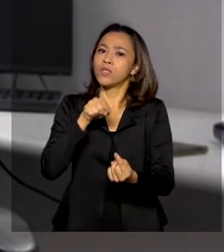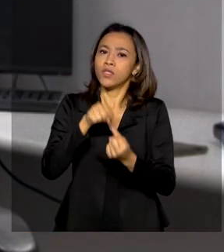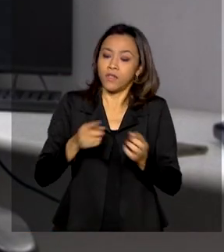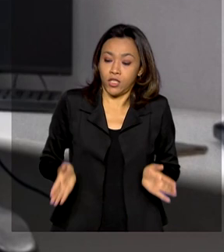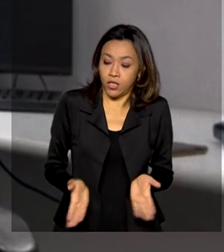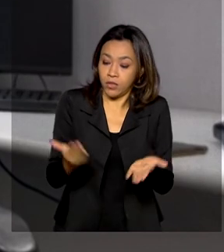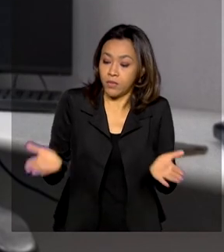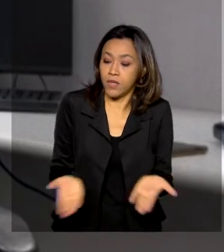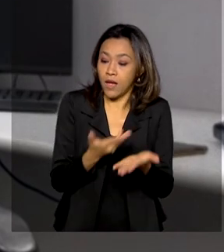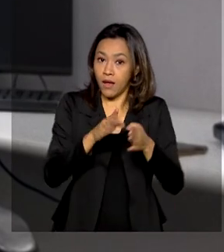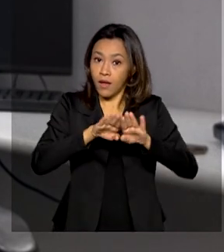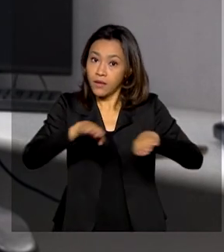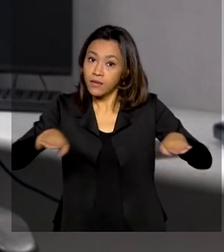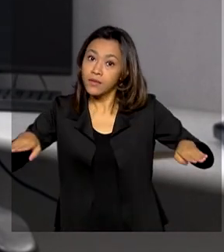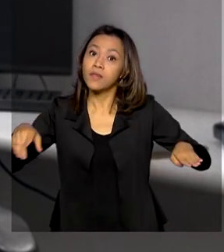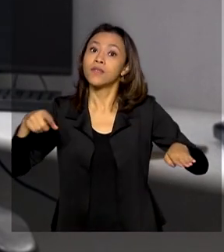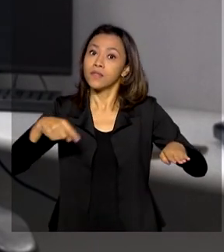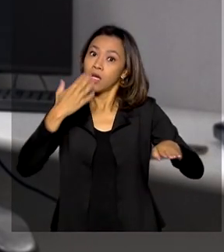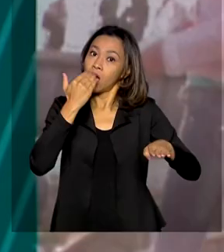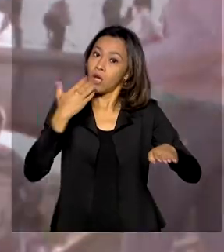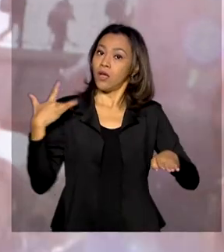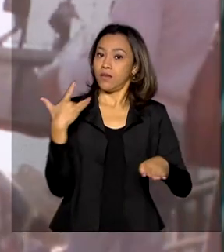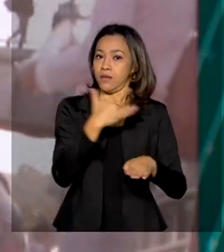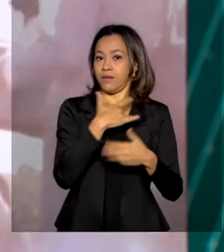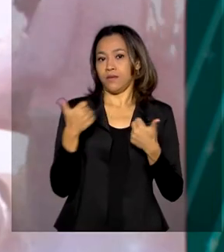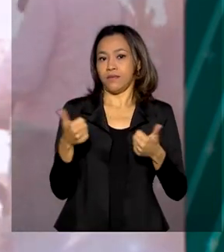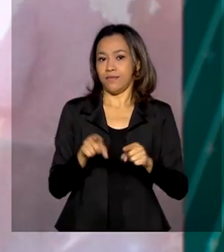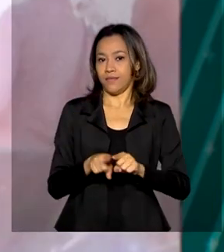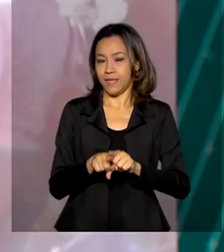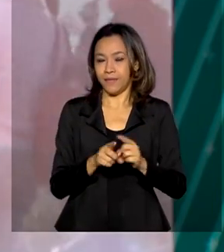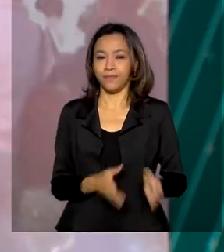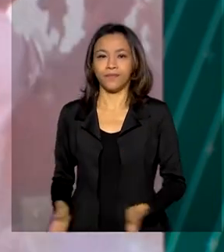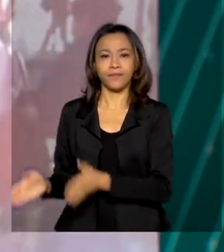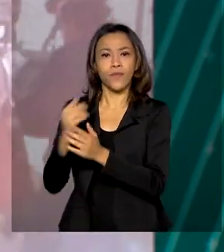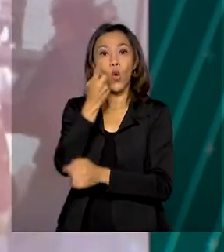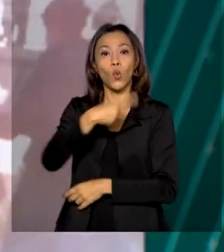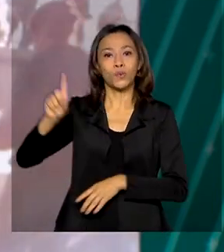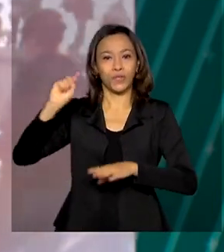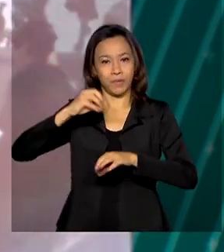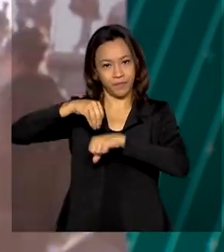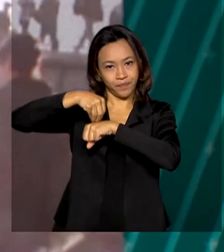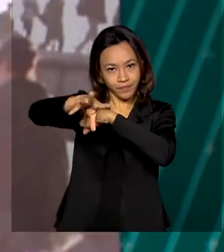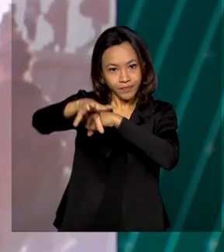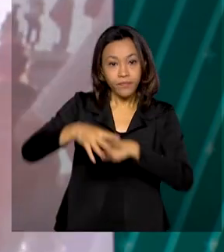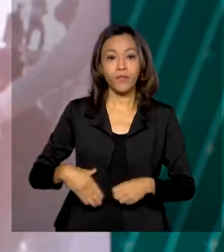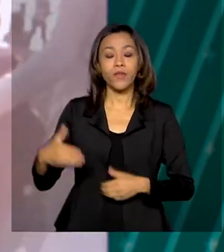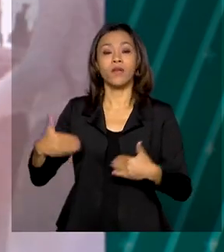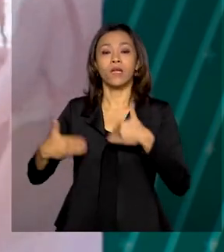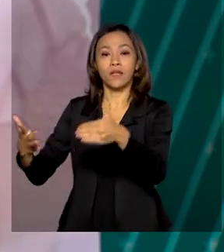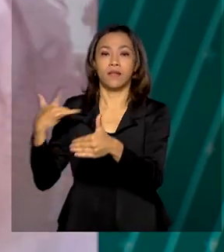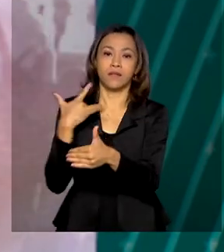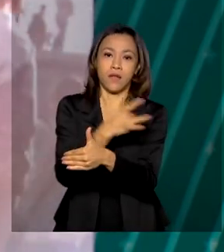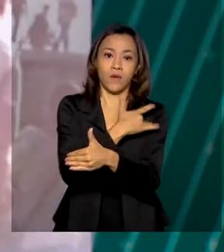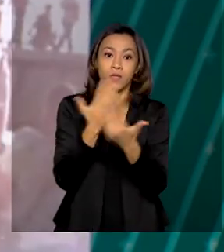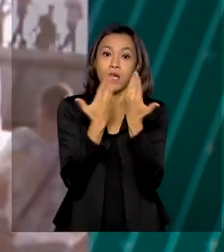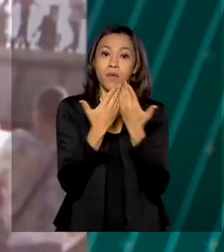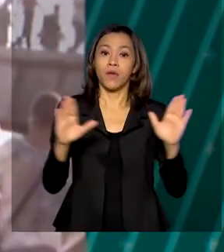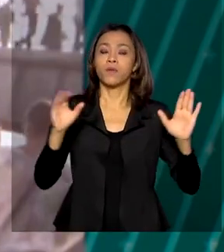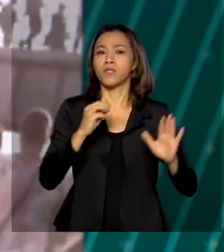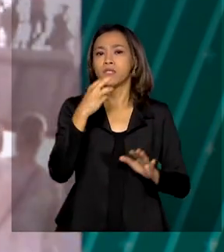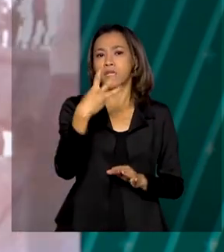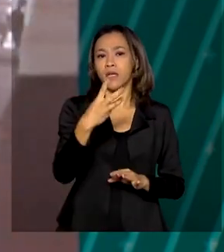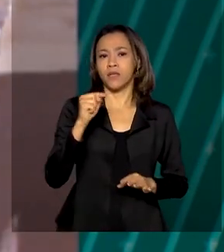criança a desenvolver esses hábitos saudáveis também. E uma última informação, o Ministério da Saúde autorizou a abertura de 3